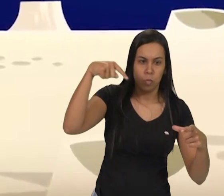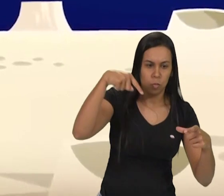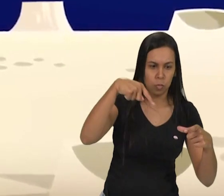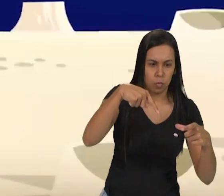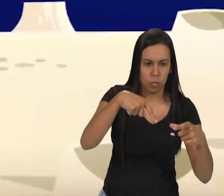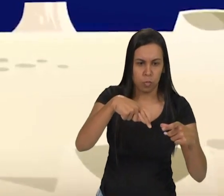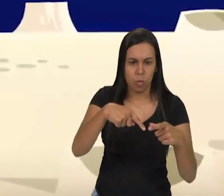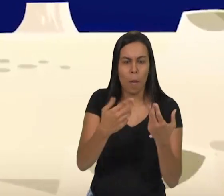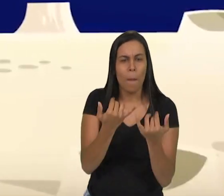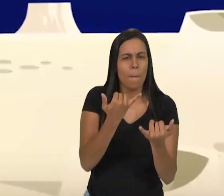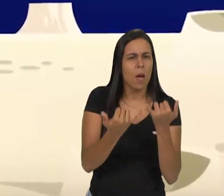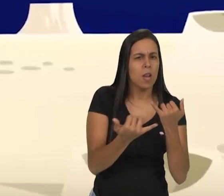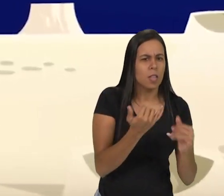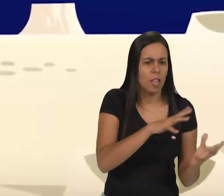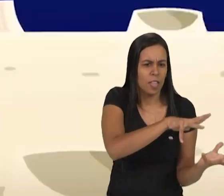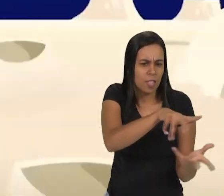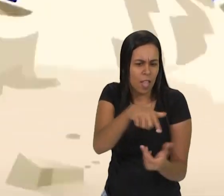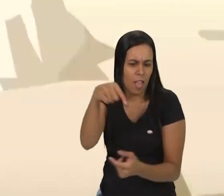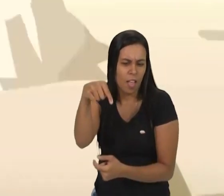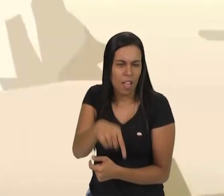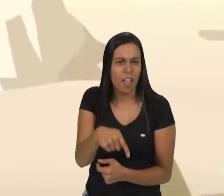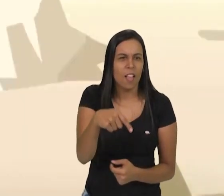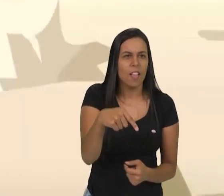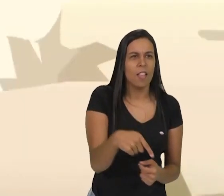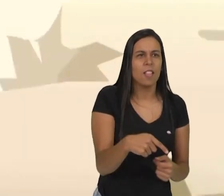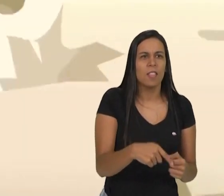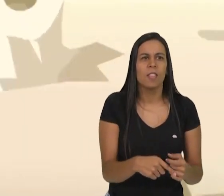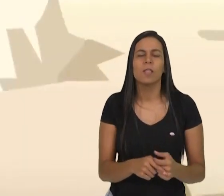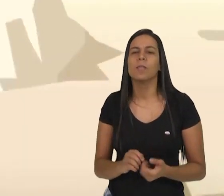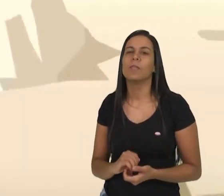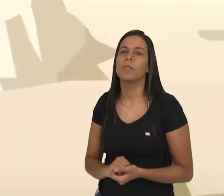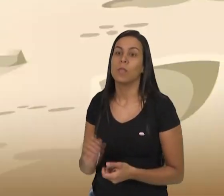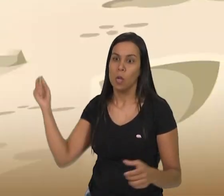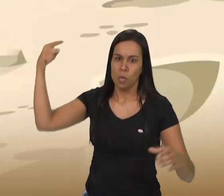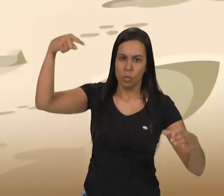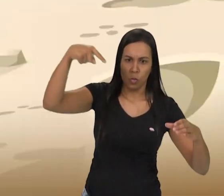parecidas com esta Terra Nascemos do impacto